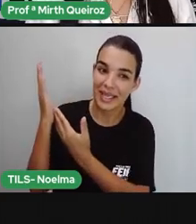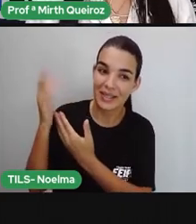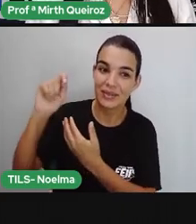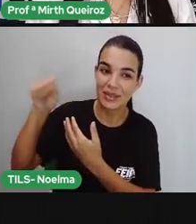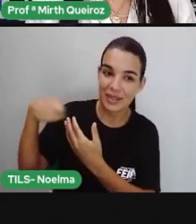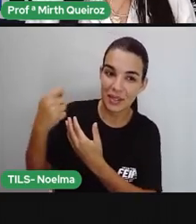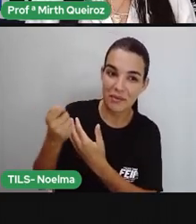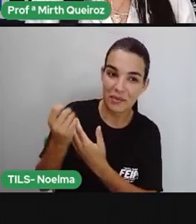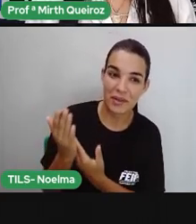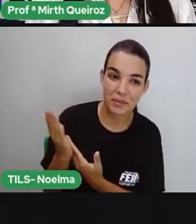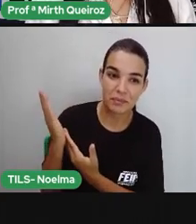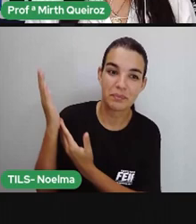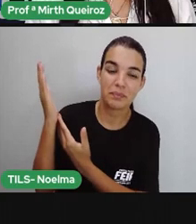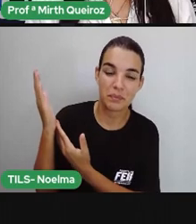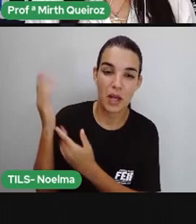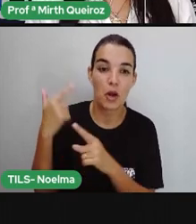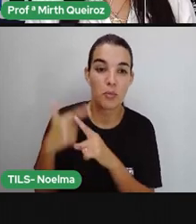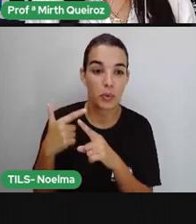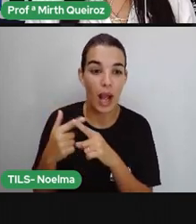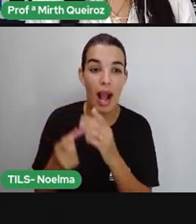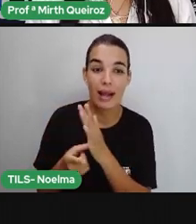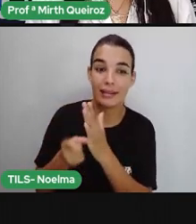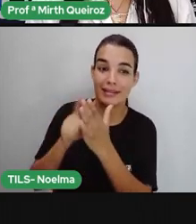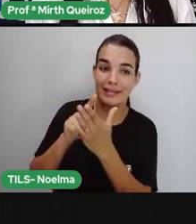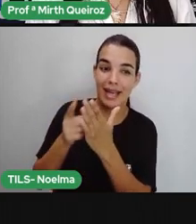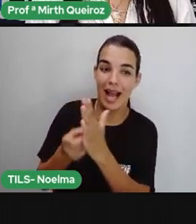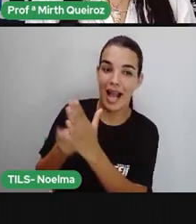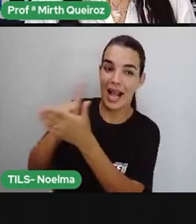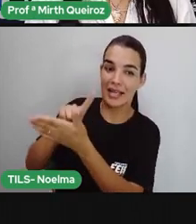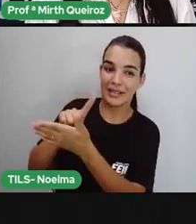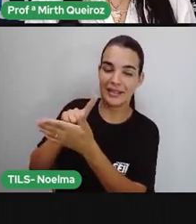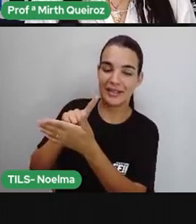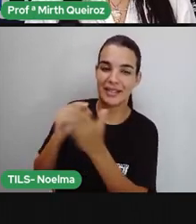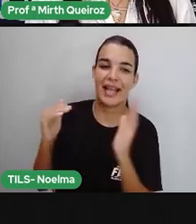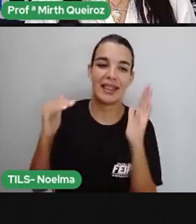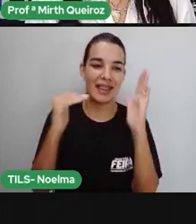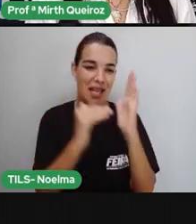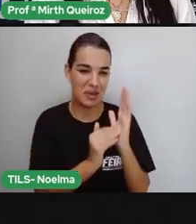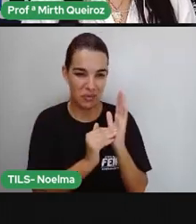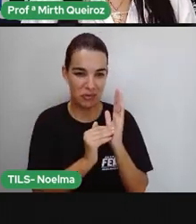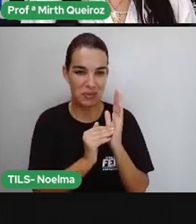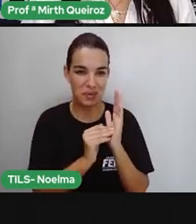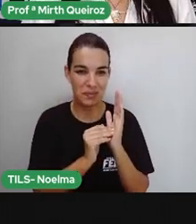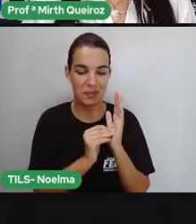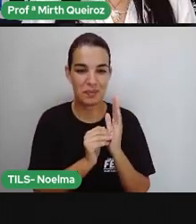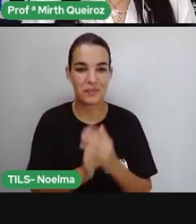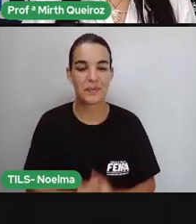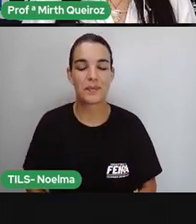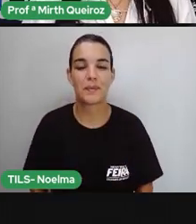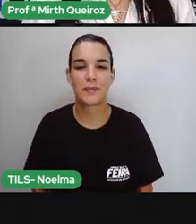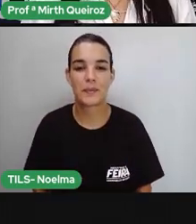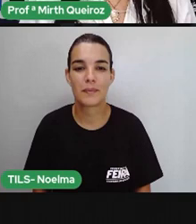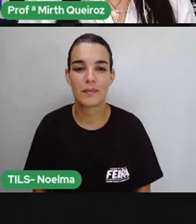Proparocitona. Porque a antepenúltima sílaba é a sílaba tônica.